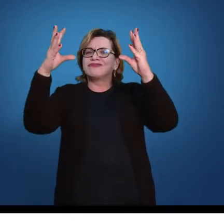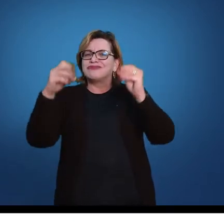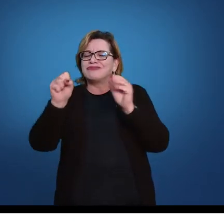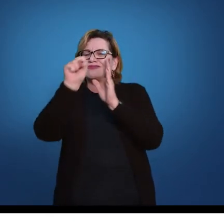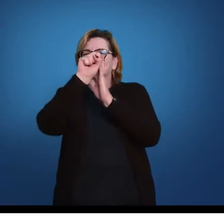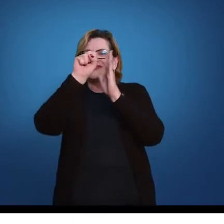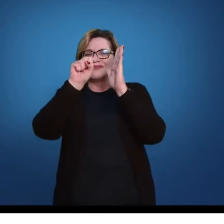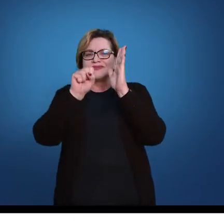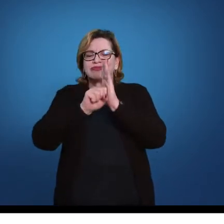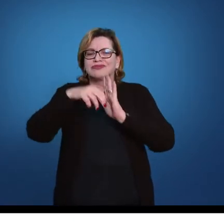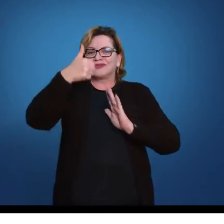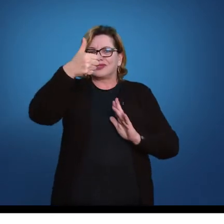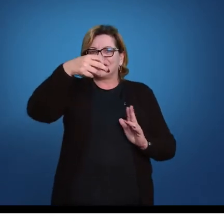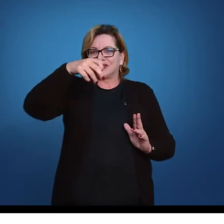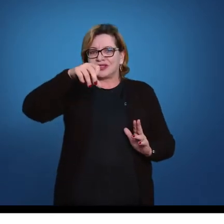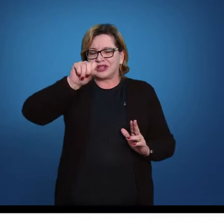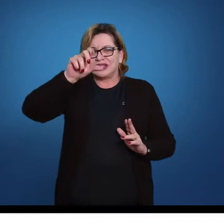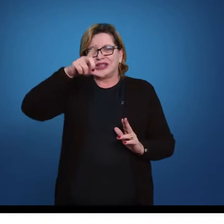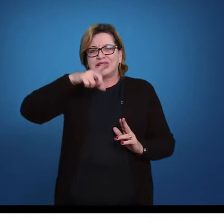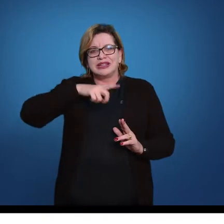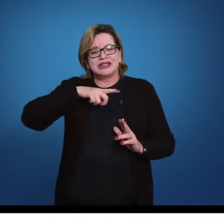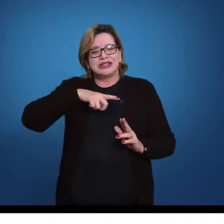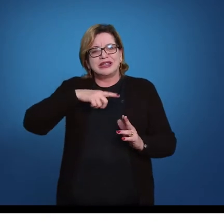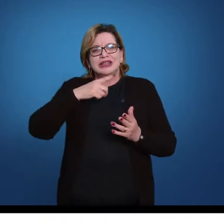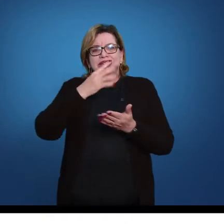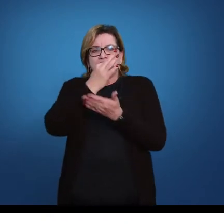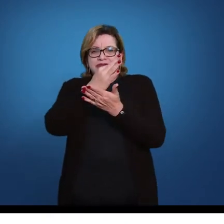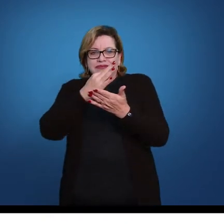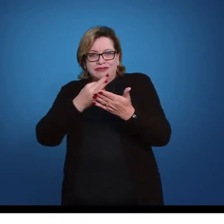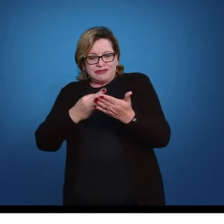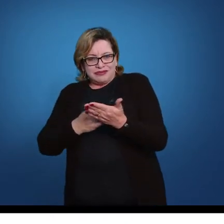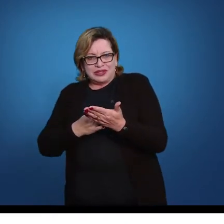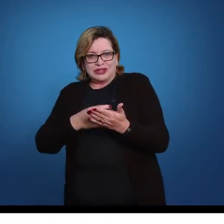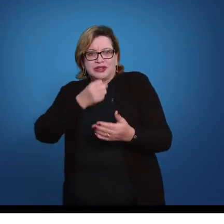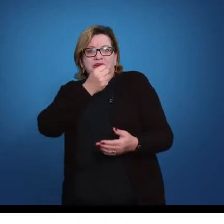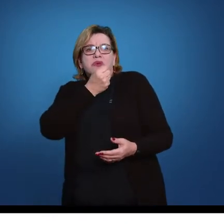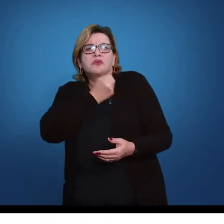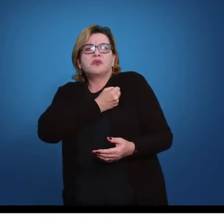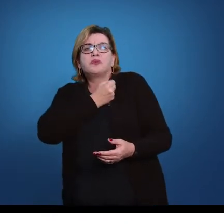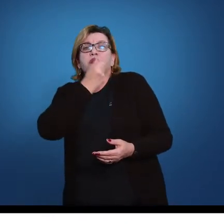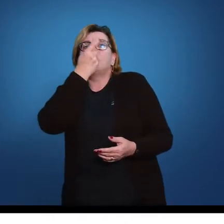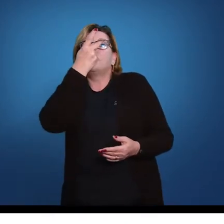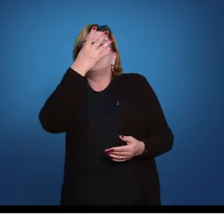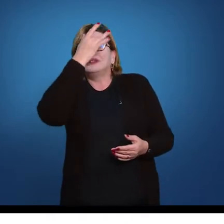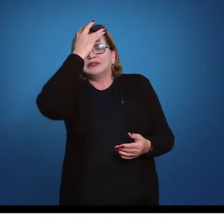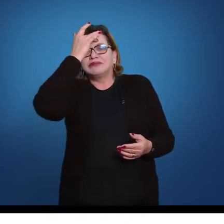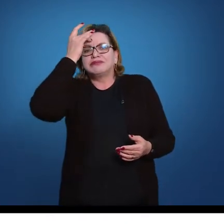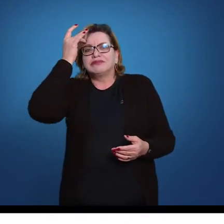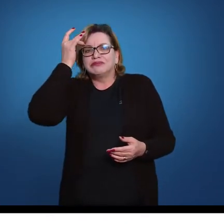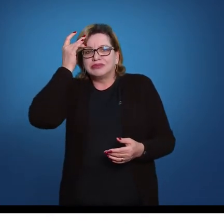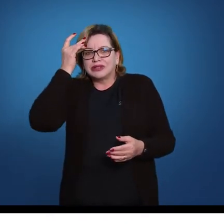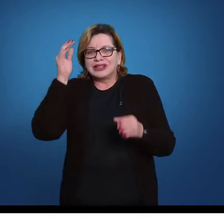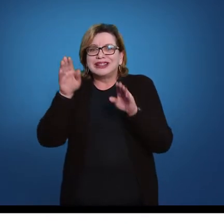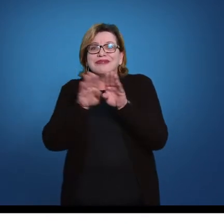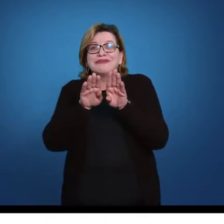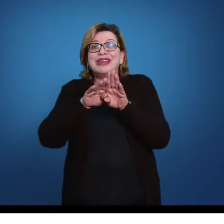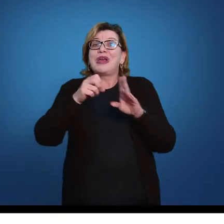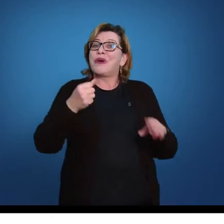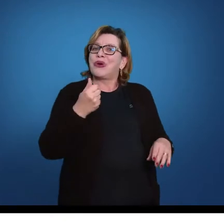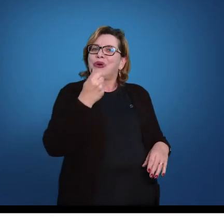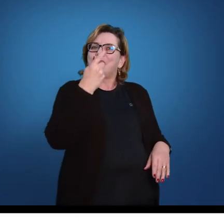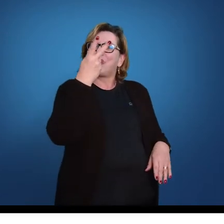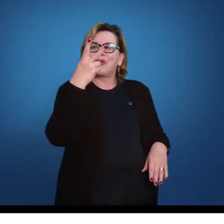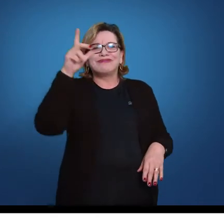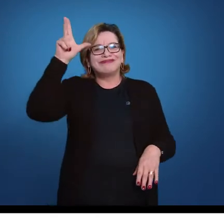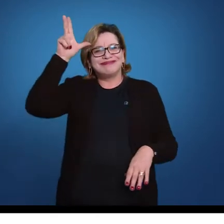século XIX continham em seus textos o número de artistas e também o número de cavalos,